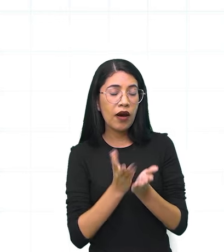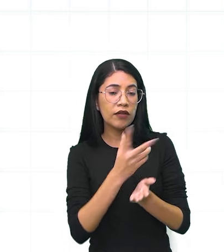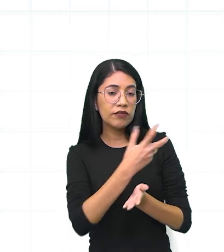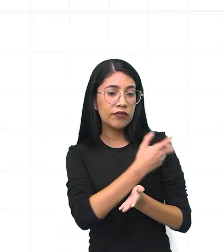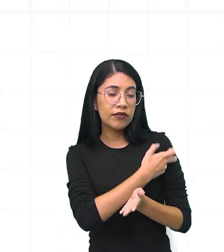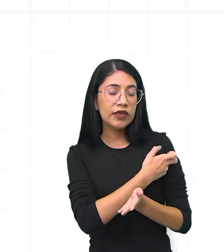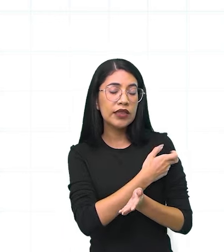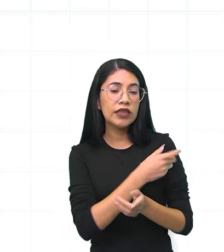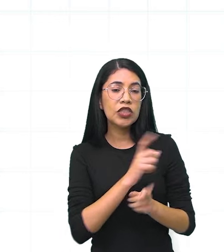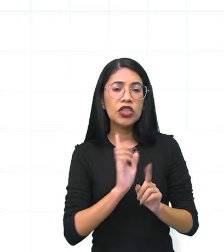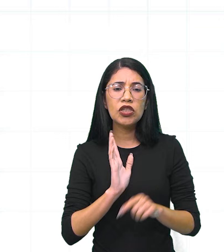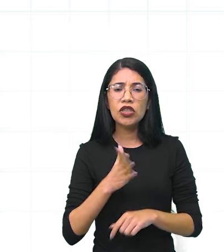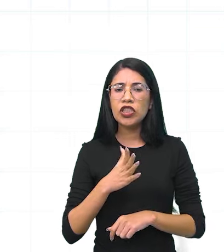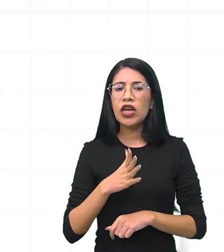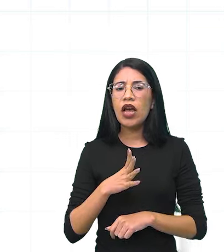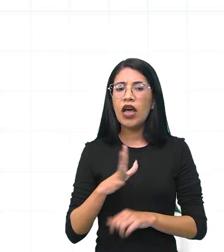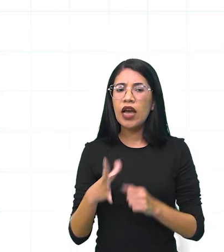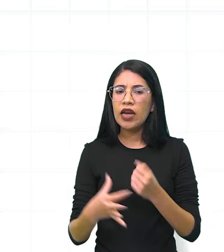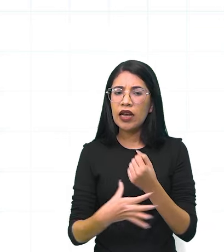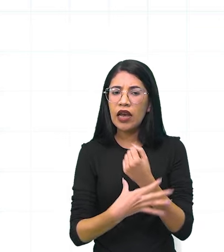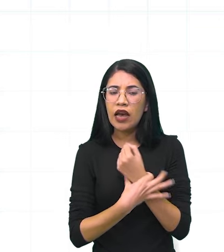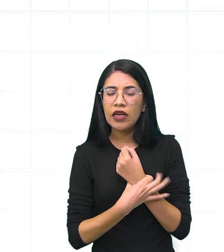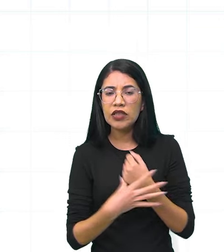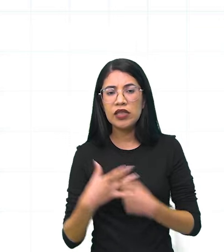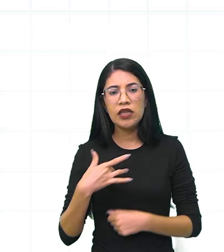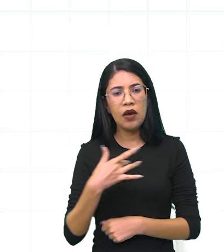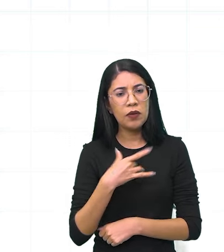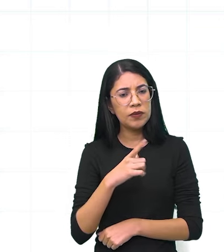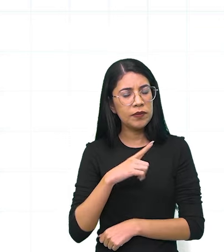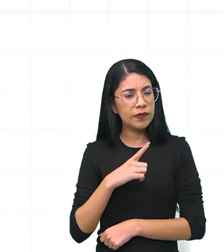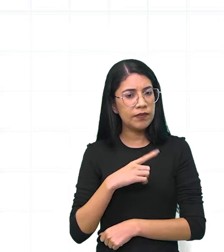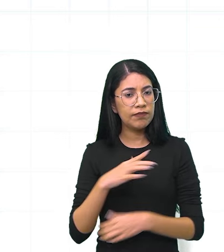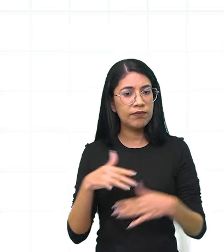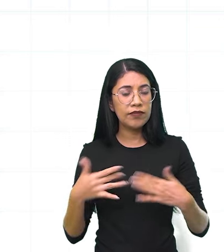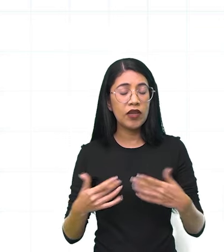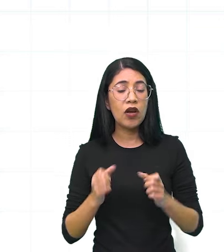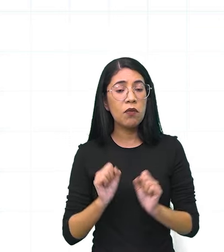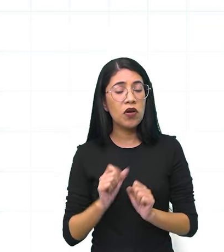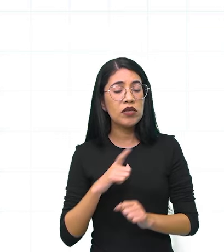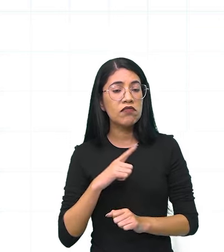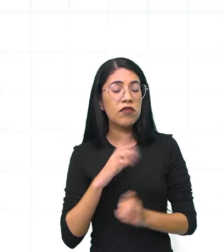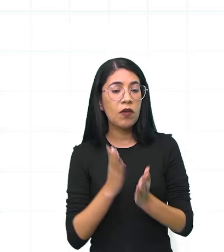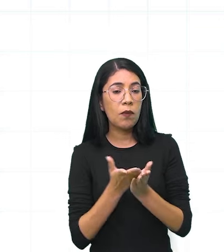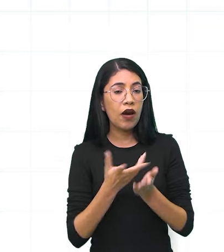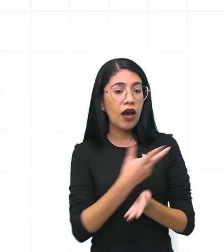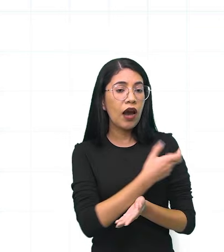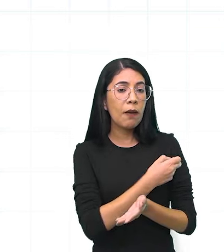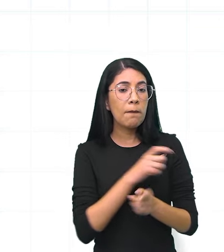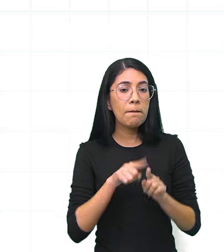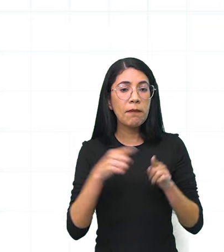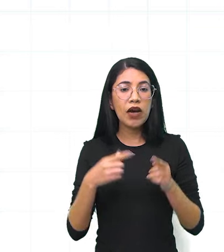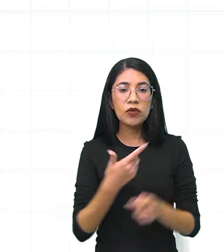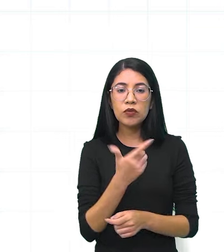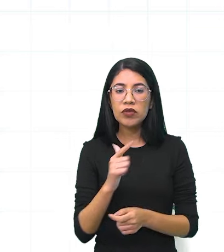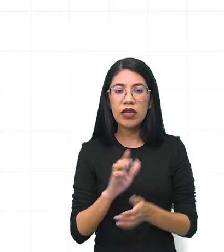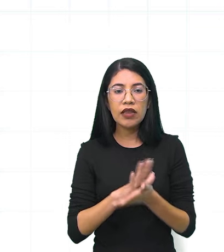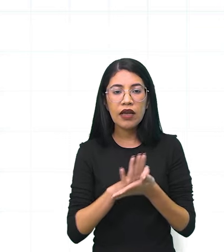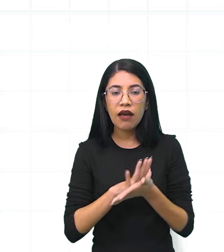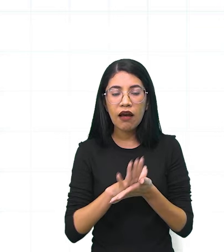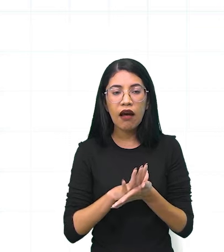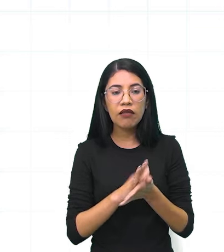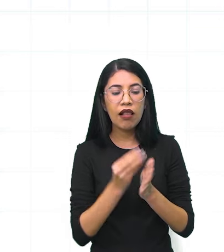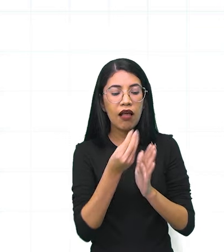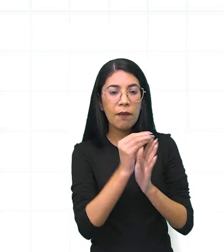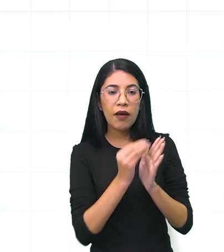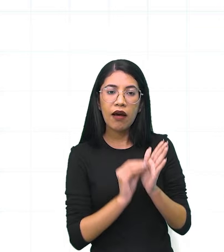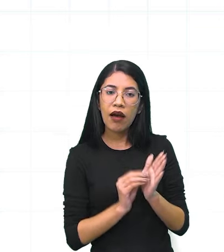vacinação já me dá segurança de saúde? Eu posso ter minha carteira de vacinação e não está nenhuma atualizada, não tem